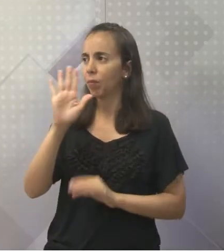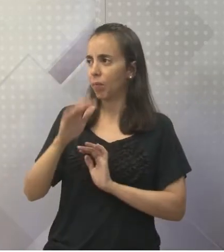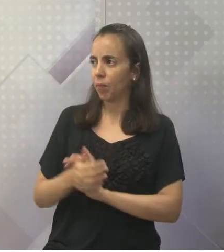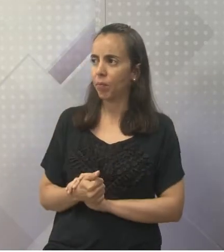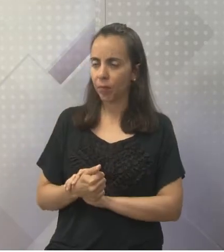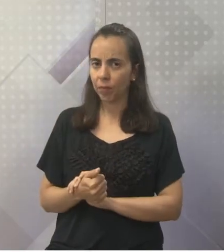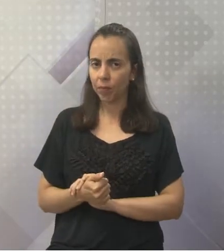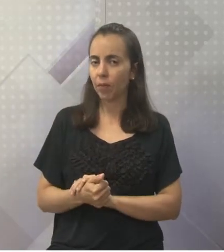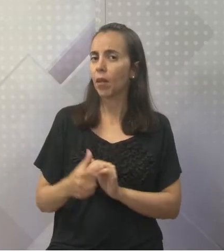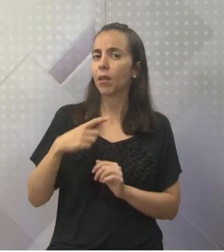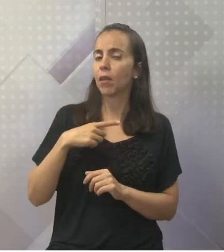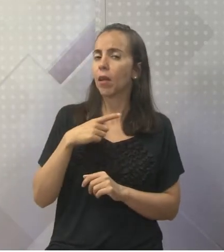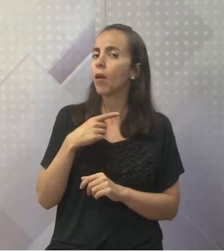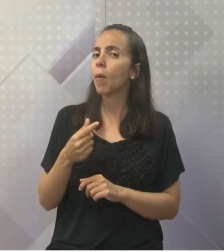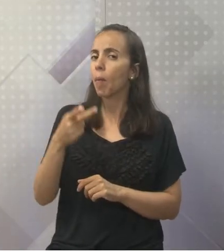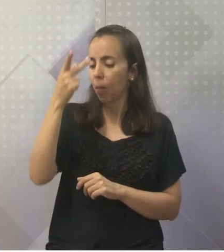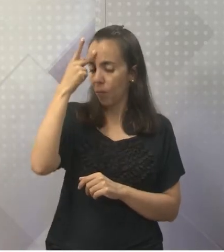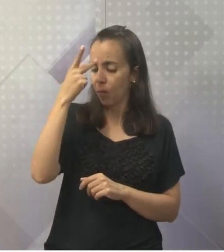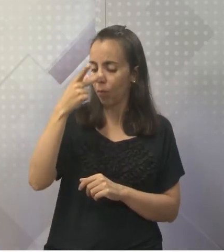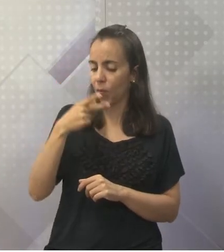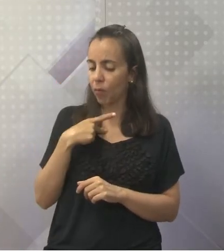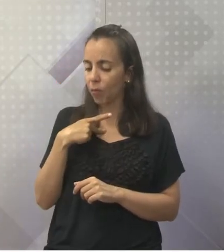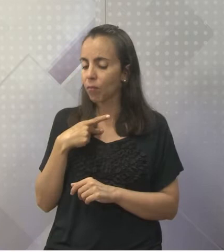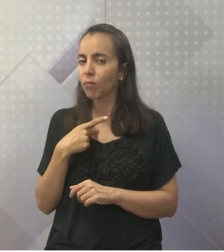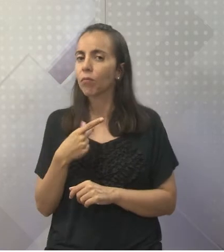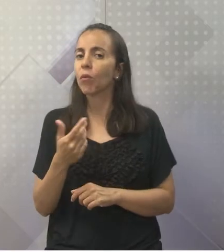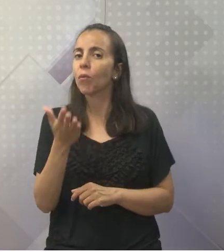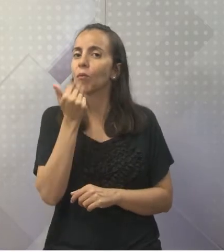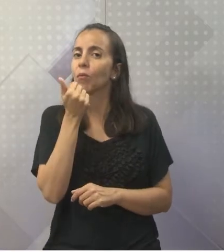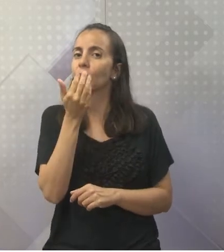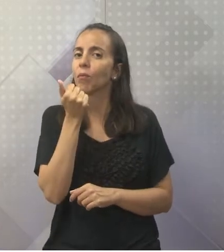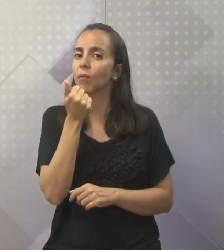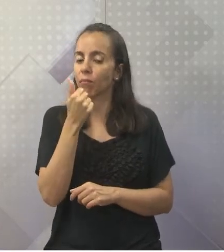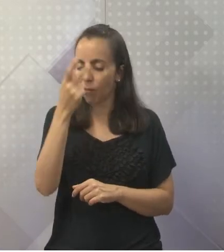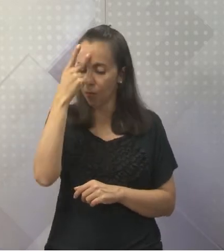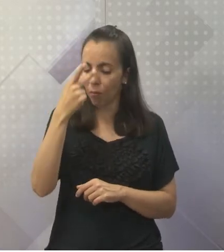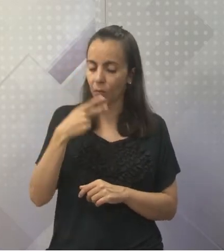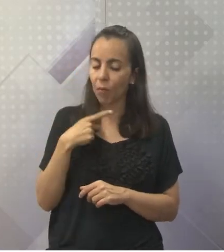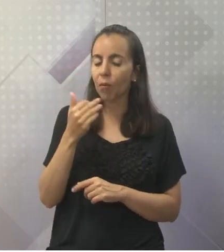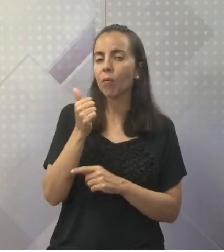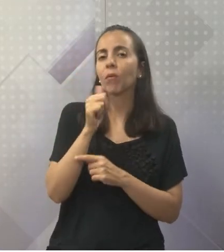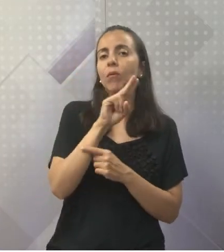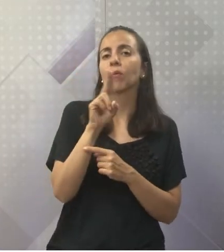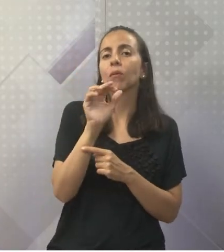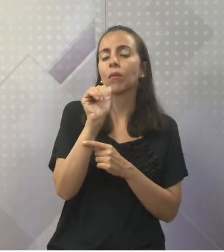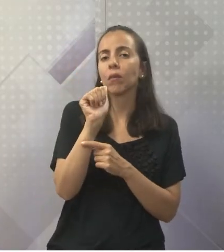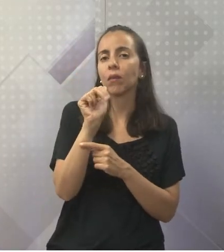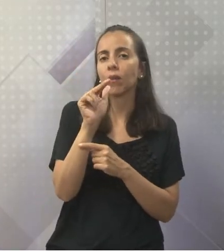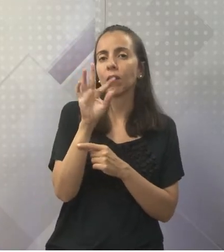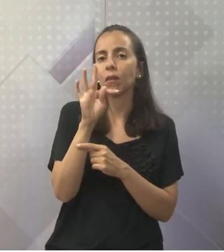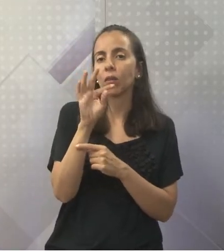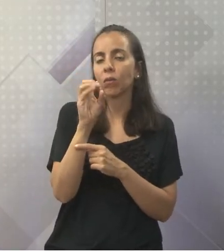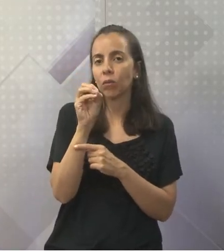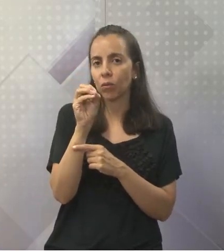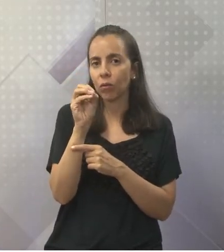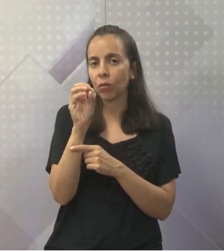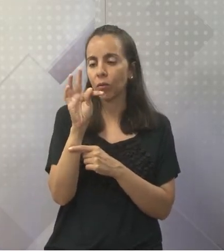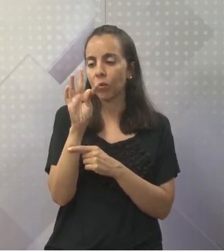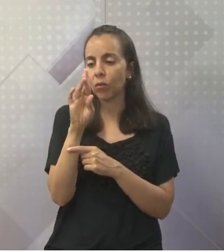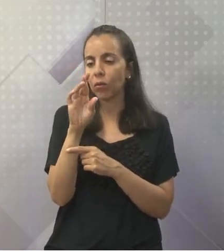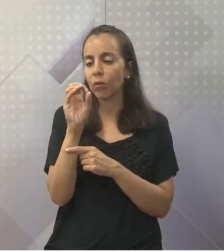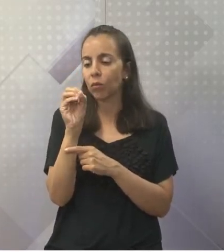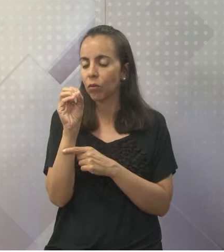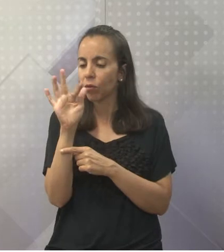Seres autótrofos. Auto, significa próprio. Trofos, alimento. Peraí.